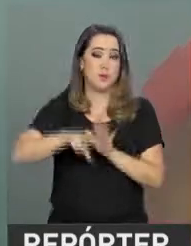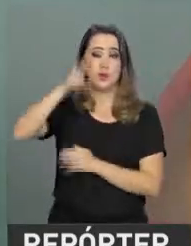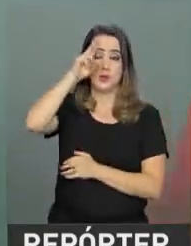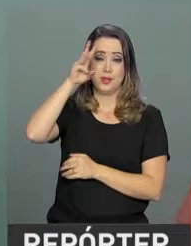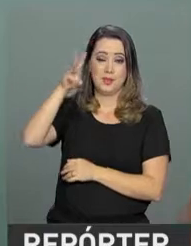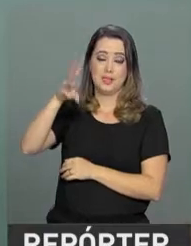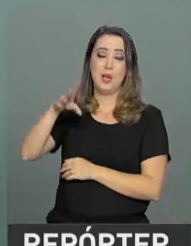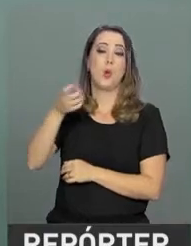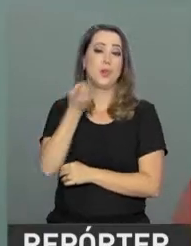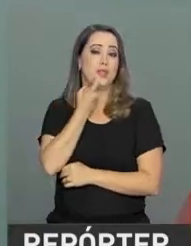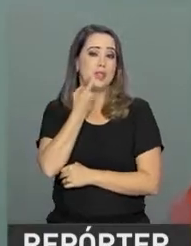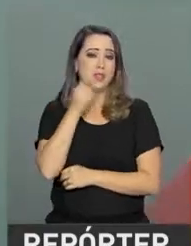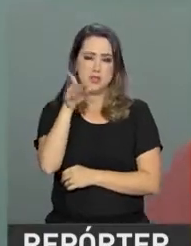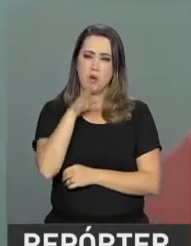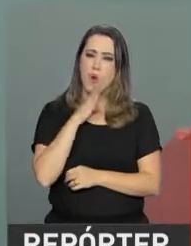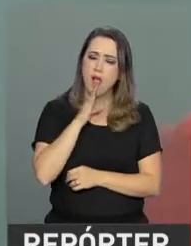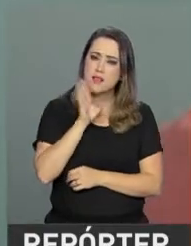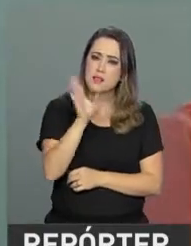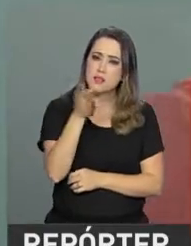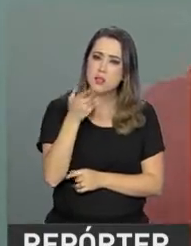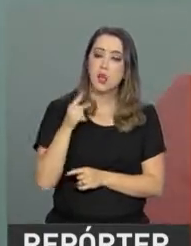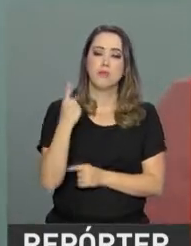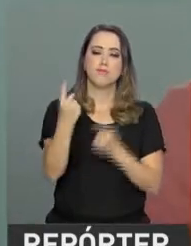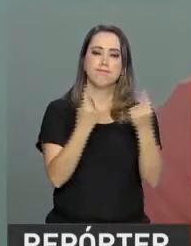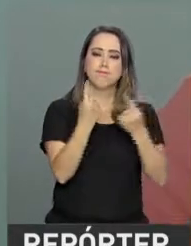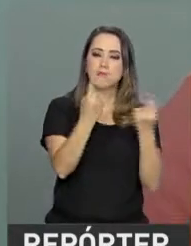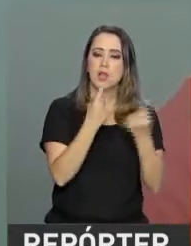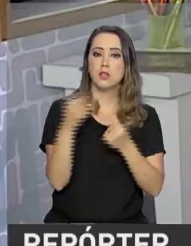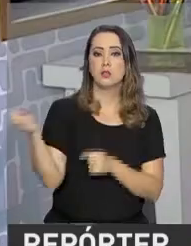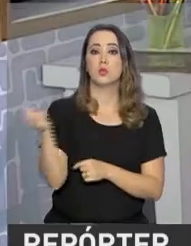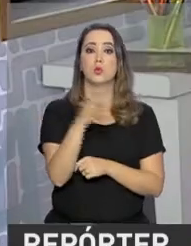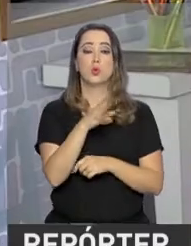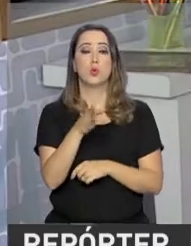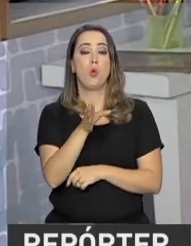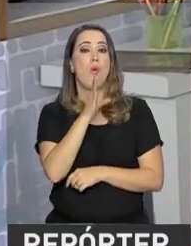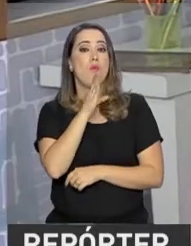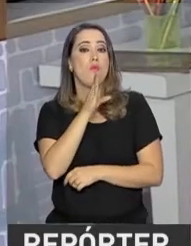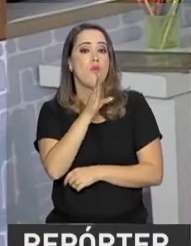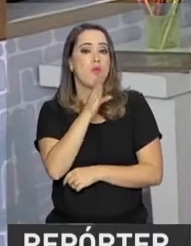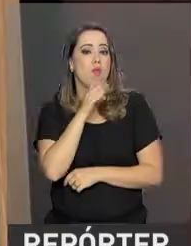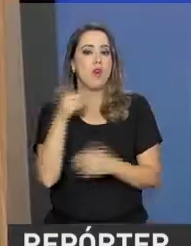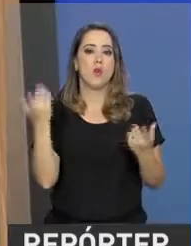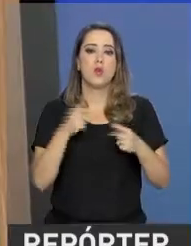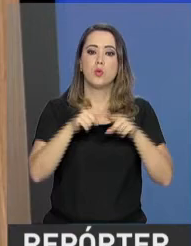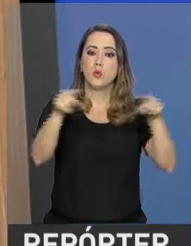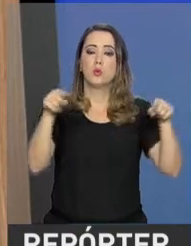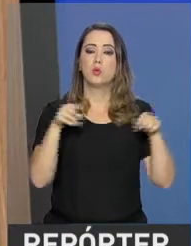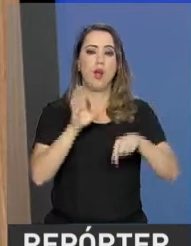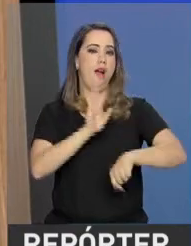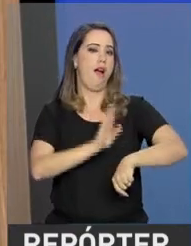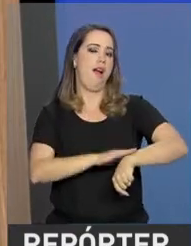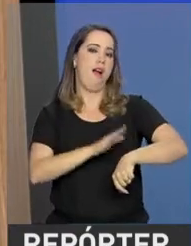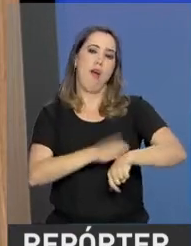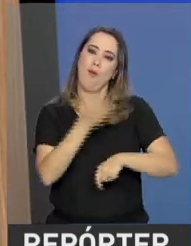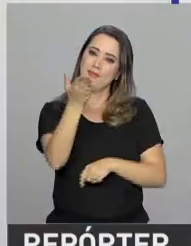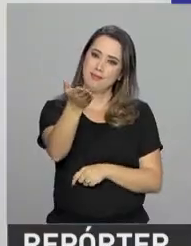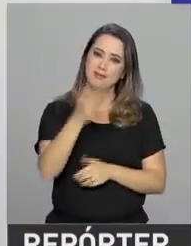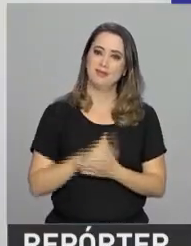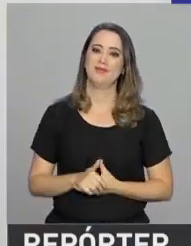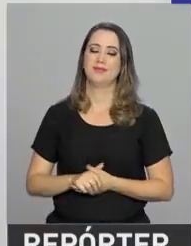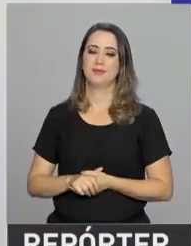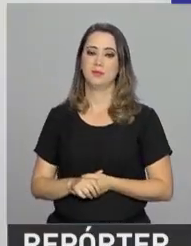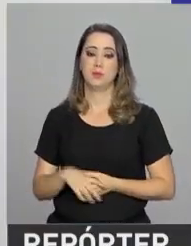a sexta que vocês já conhecem e que a cada dia aborda uma área do conhecimento, agora tem um novo quadro! A hora é sua!